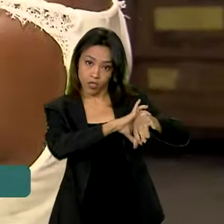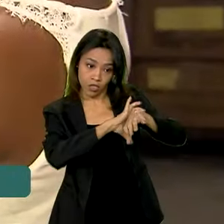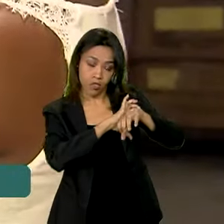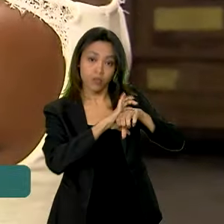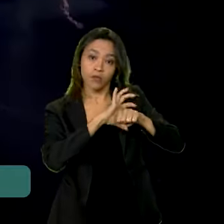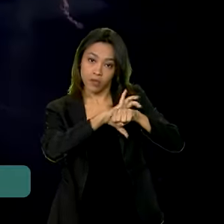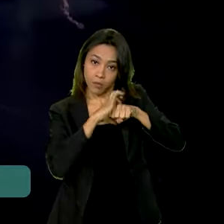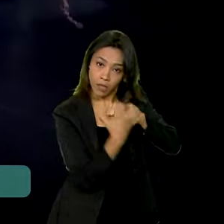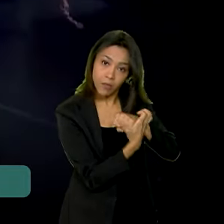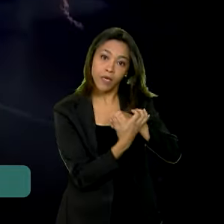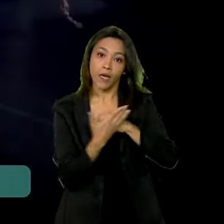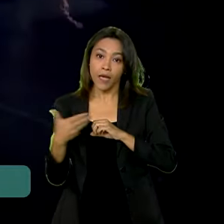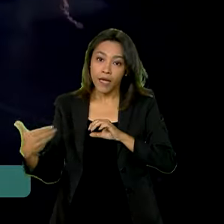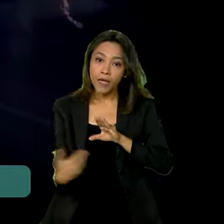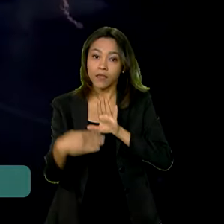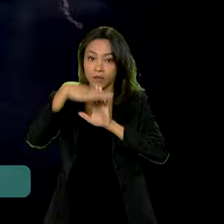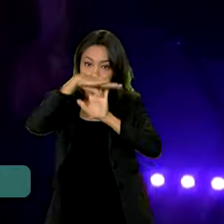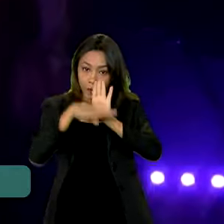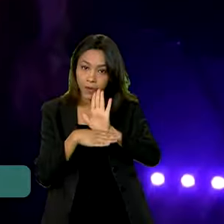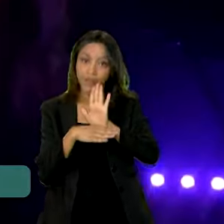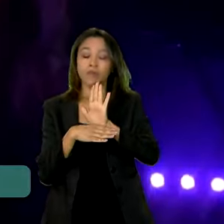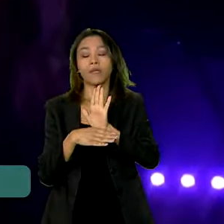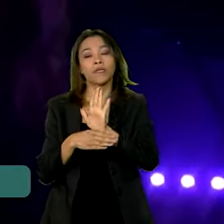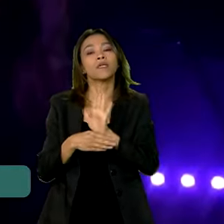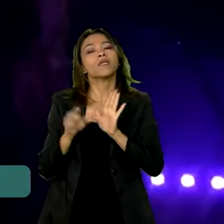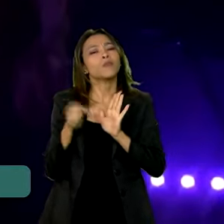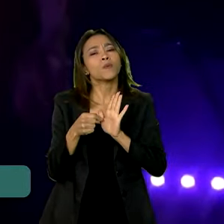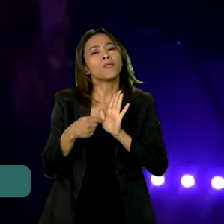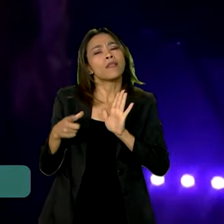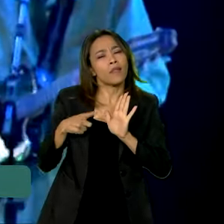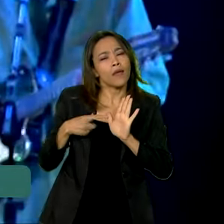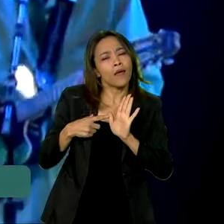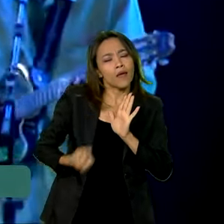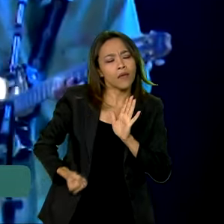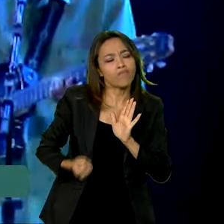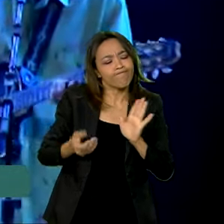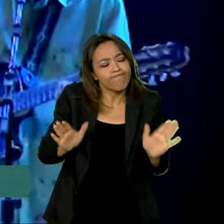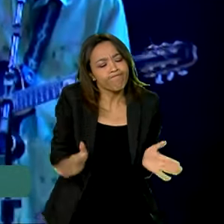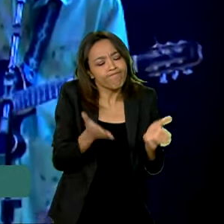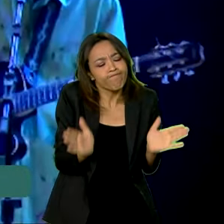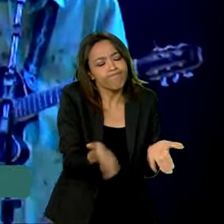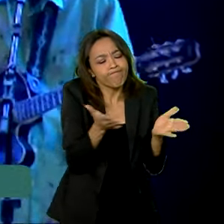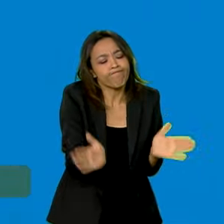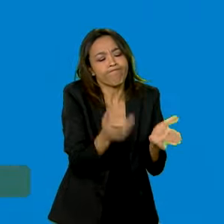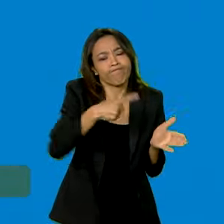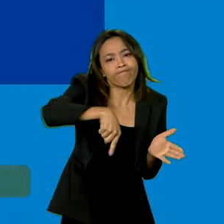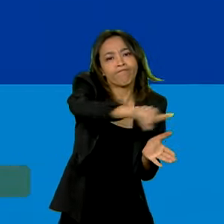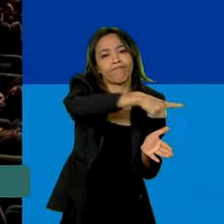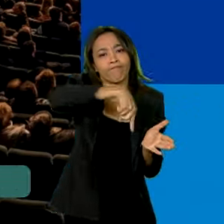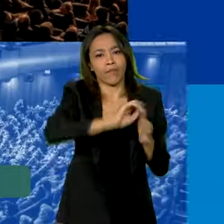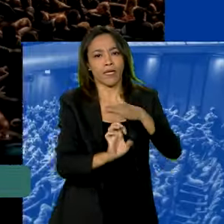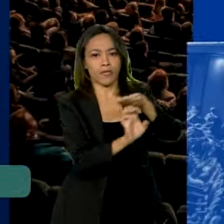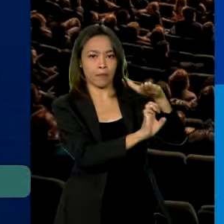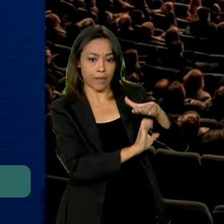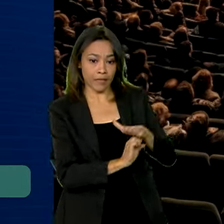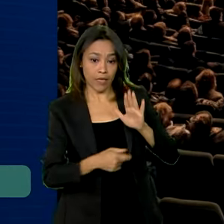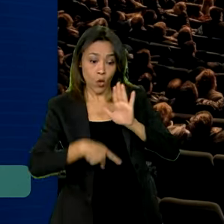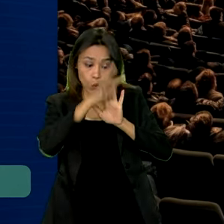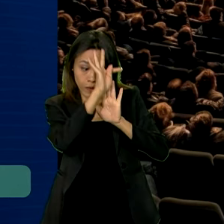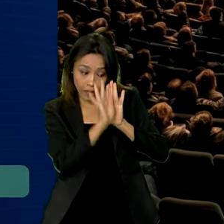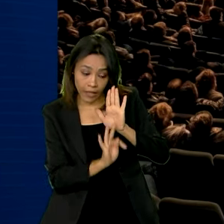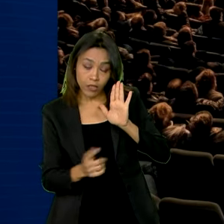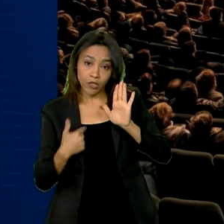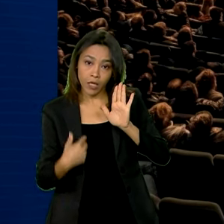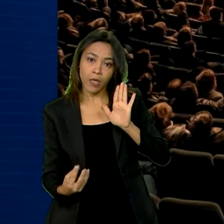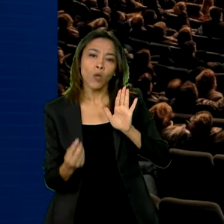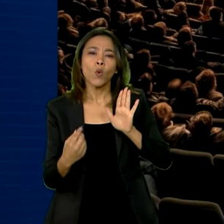Emergencial de Retomada do Setor de Eventos, estabelece benefícios para o setor com incentivos fiscais. O texto define um teto